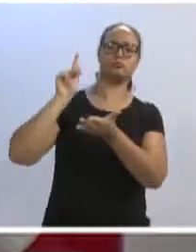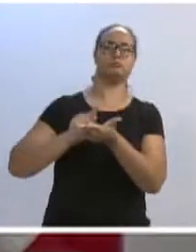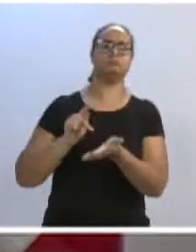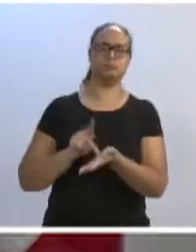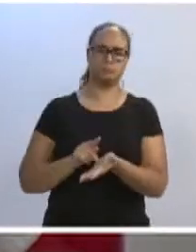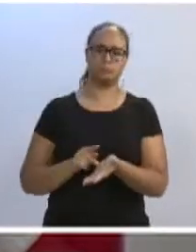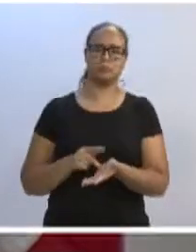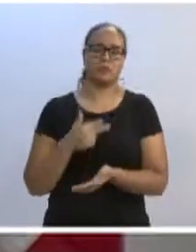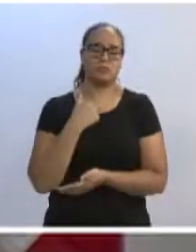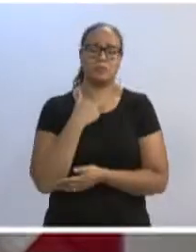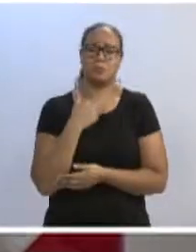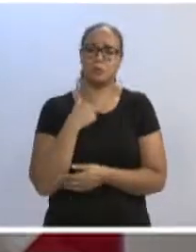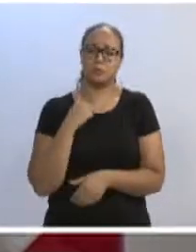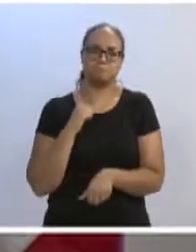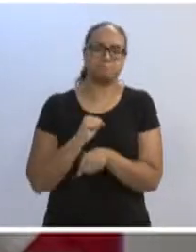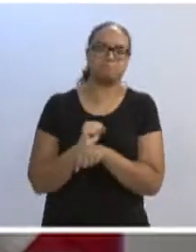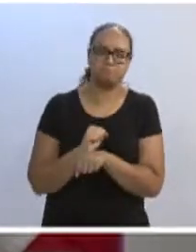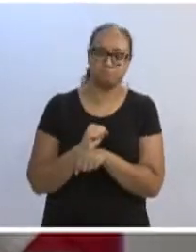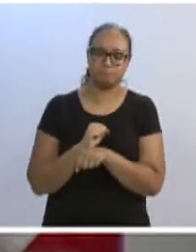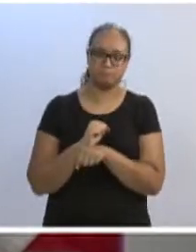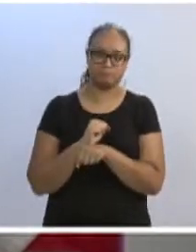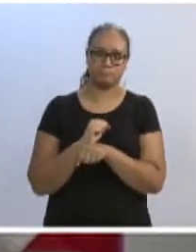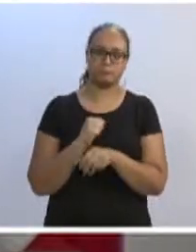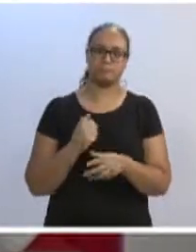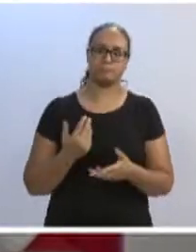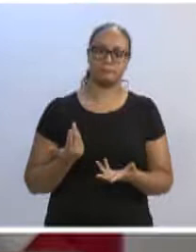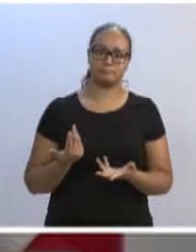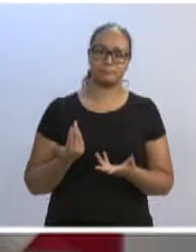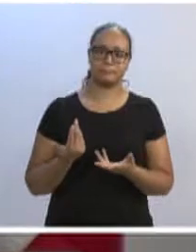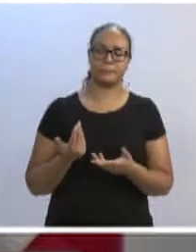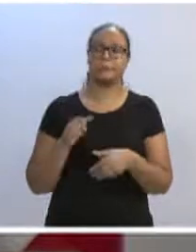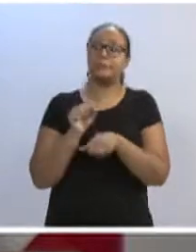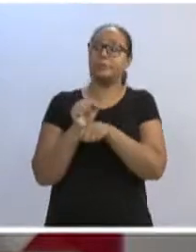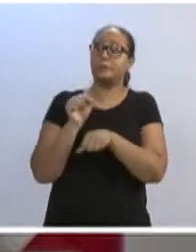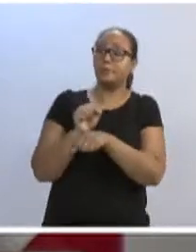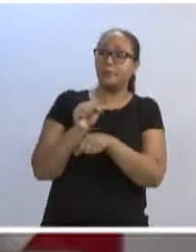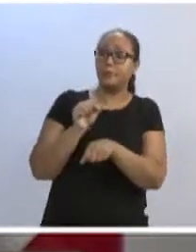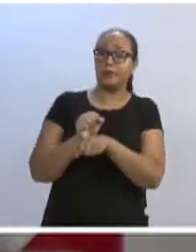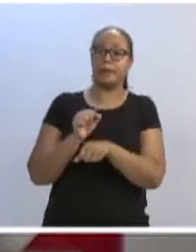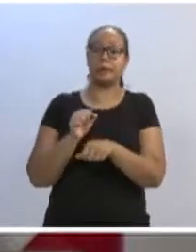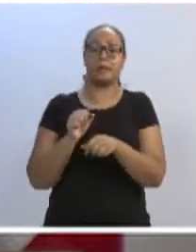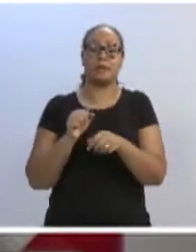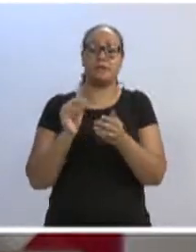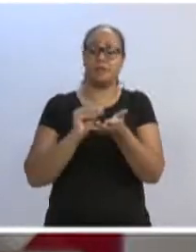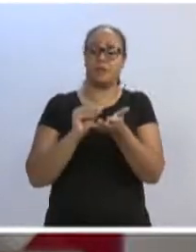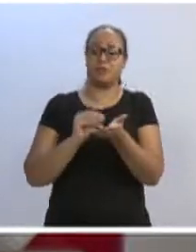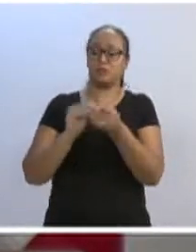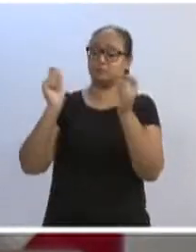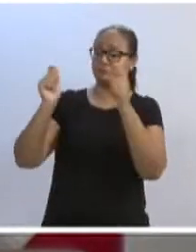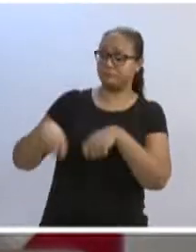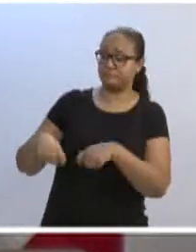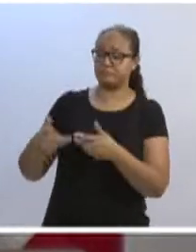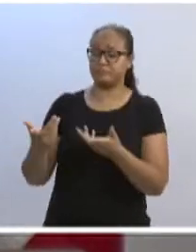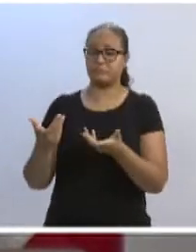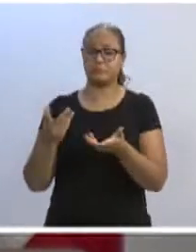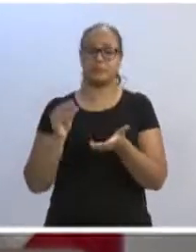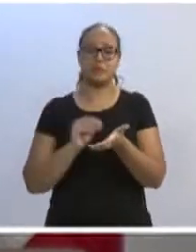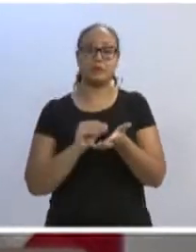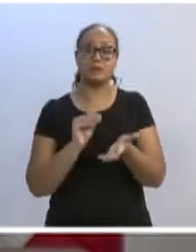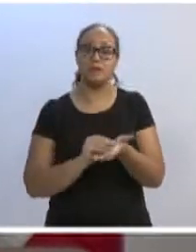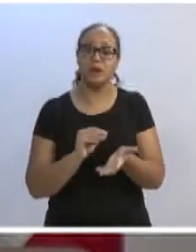à ineficiência, não podemos mais aceitar a divisão do bolo